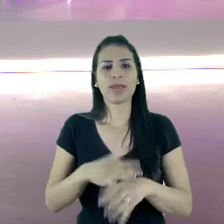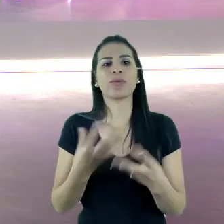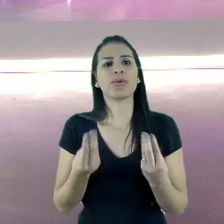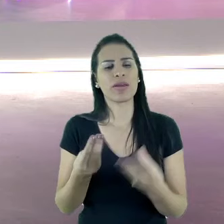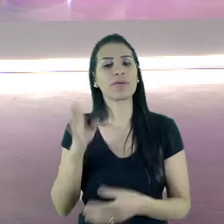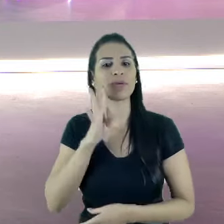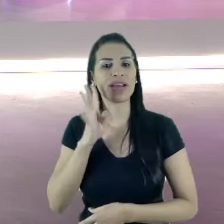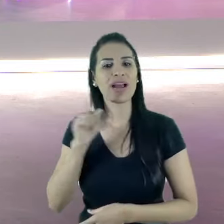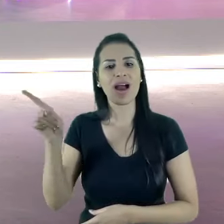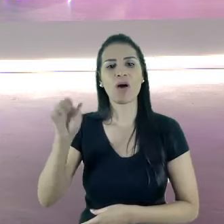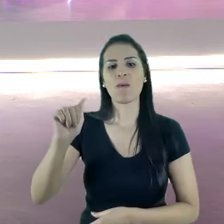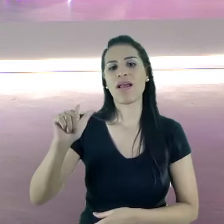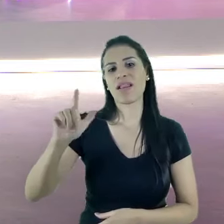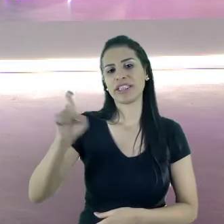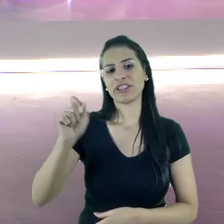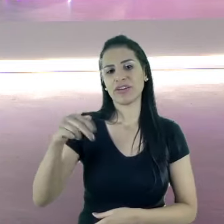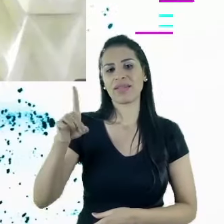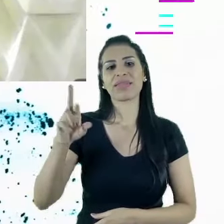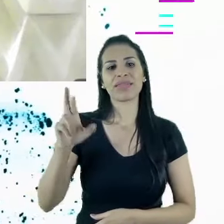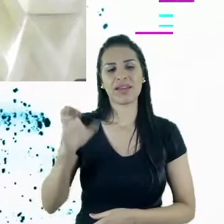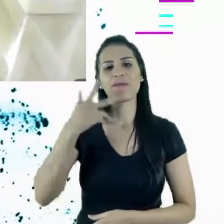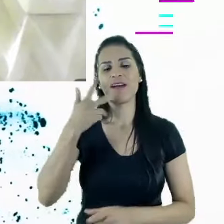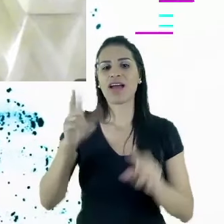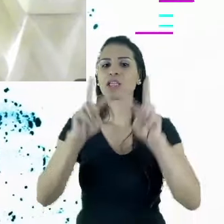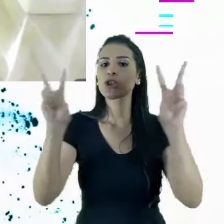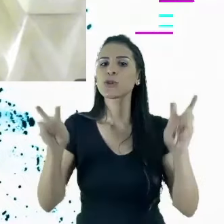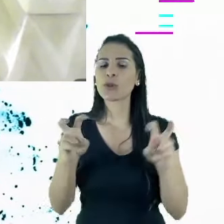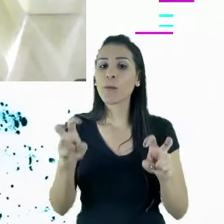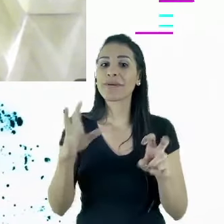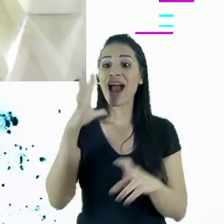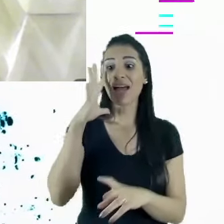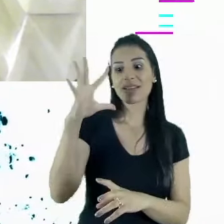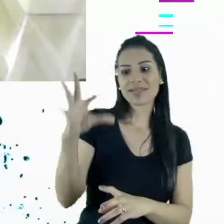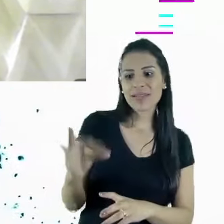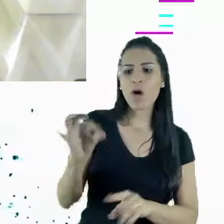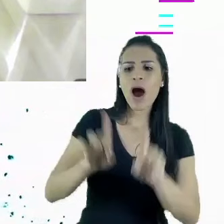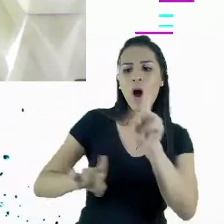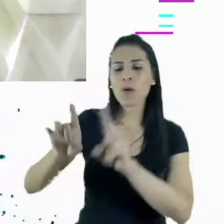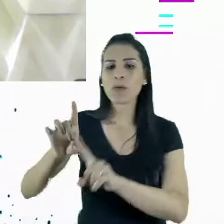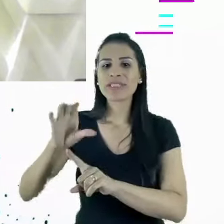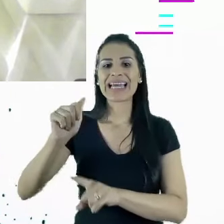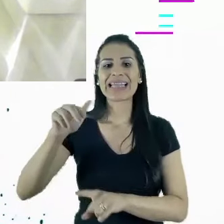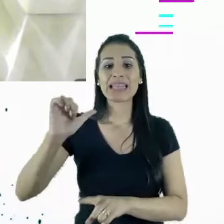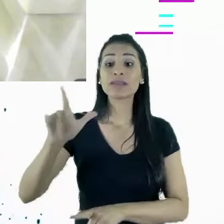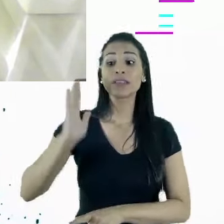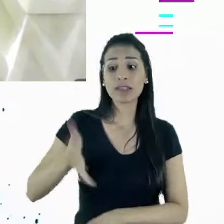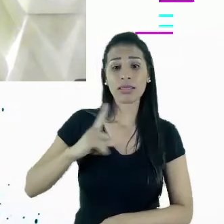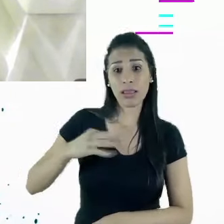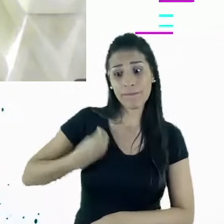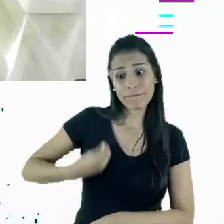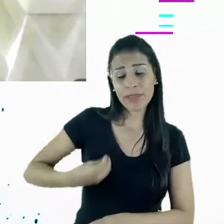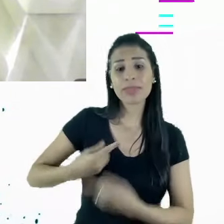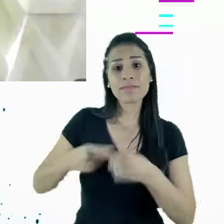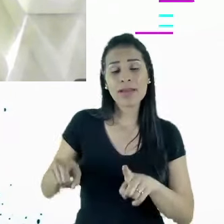fala sobre ter que ficar alerta a canais que já estão aí, às vezes, merecem ser